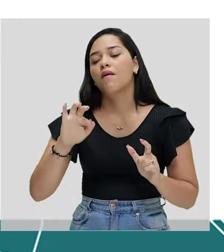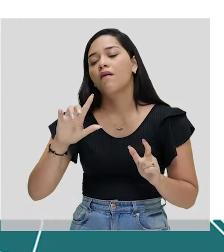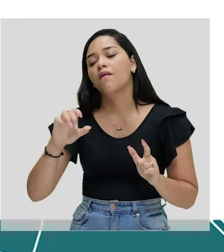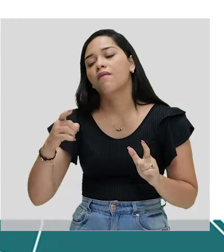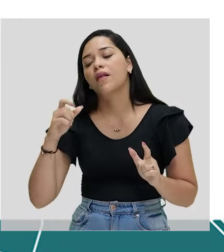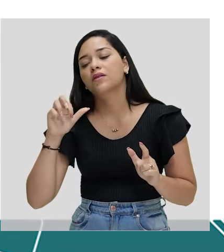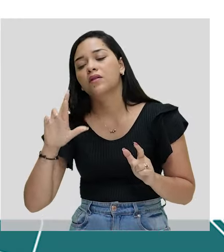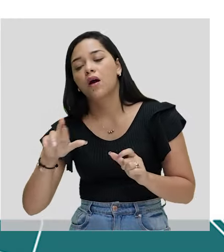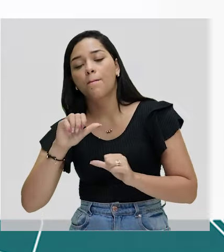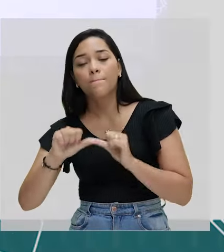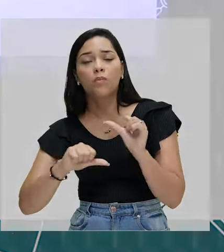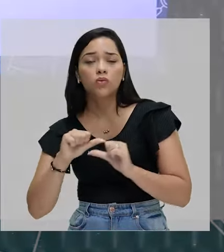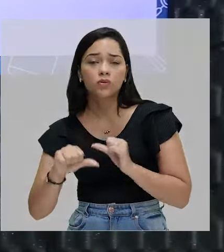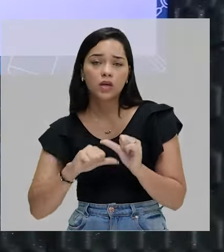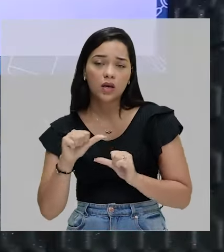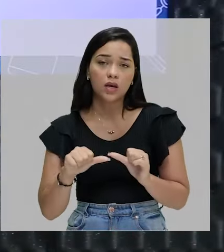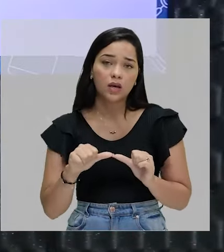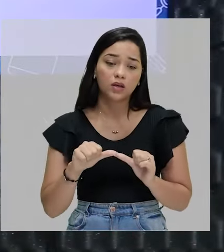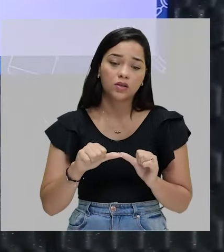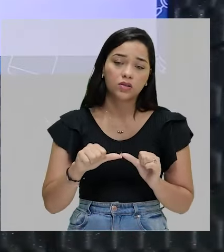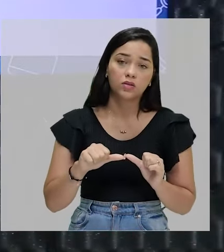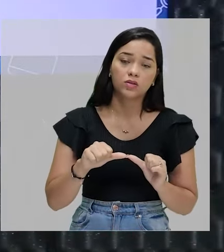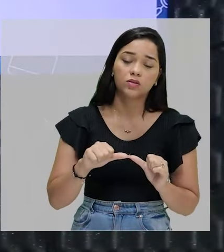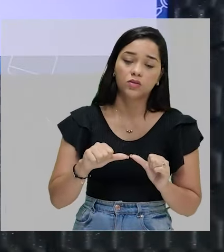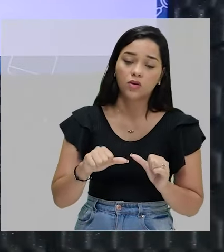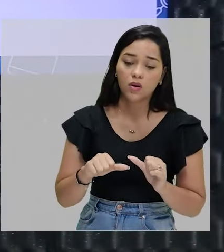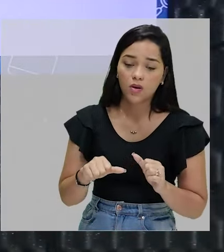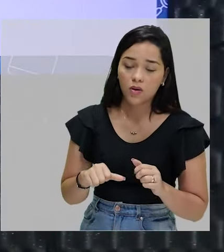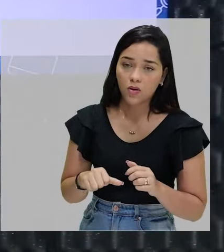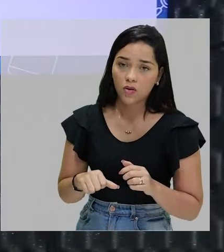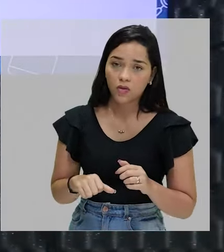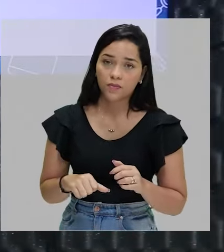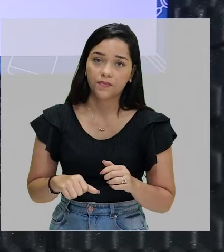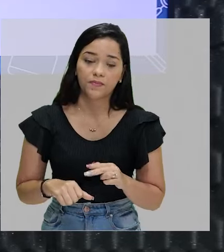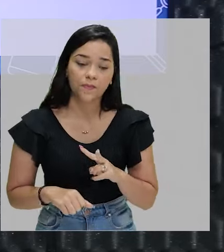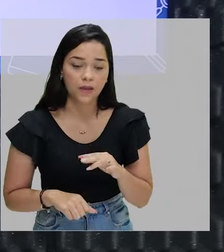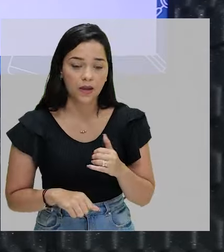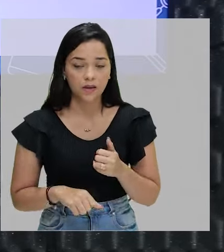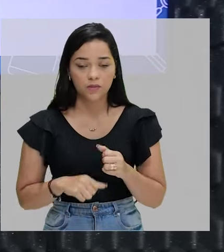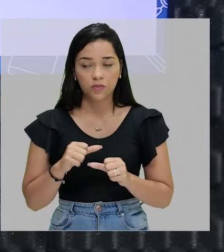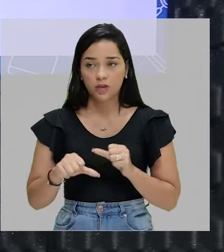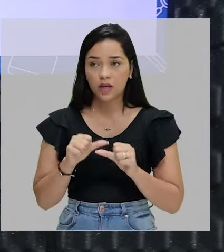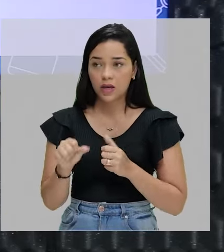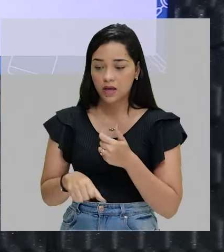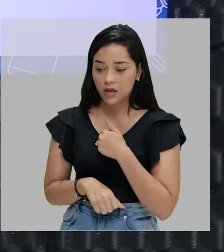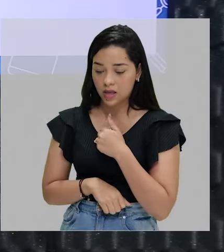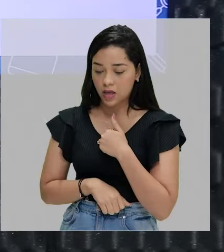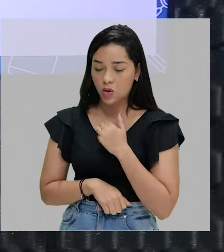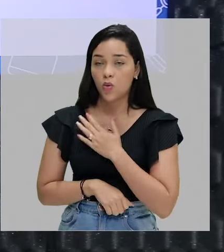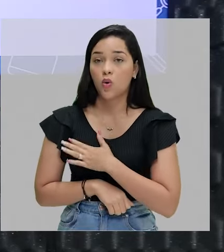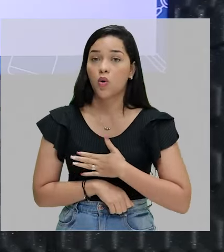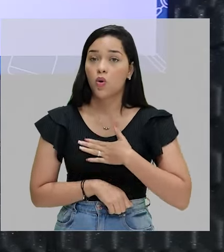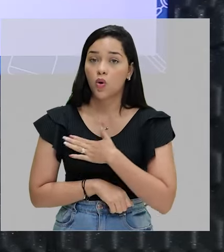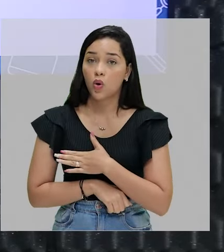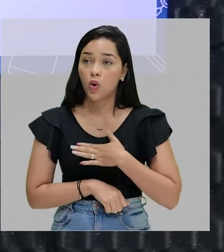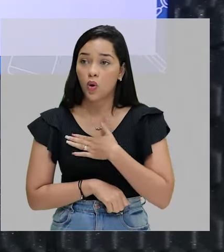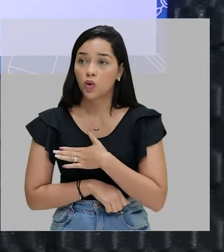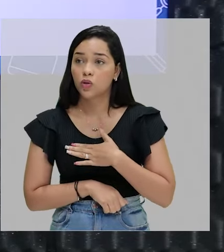mudar. O verbo vai mudar de acordo com a pessoa e o número. Primeira pessoa, eu. Eu gosto.